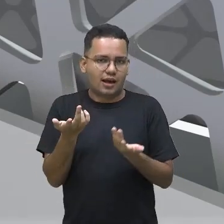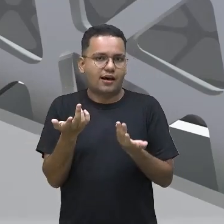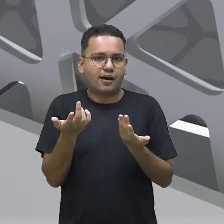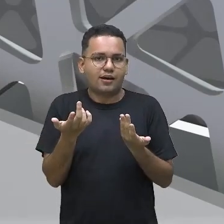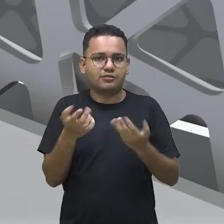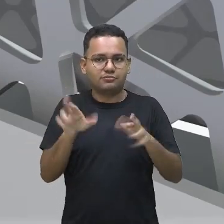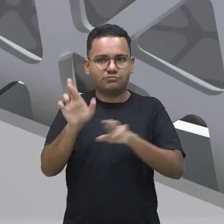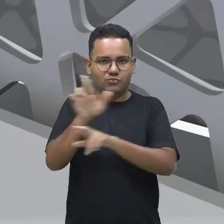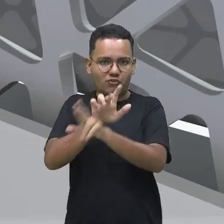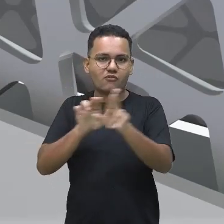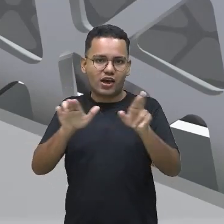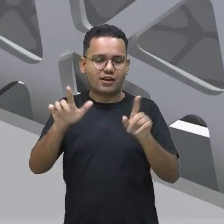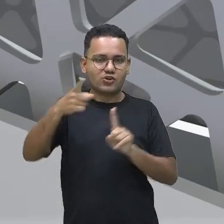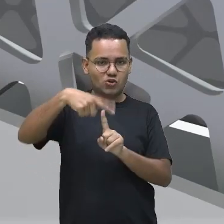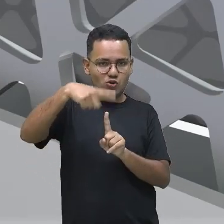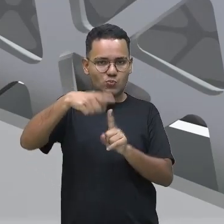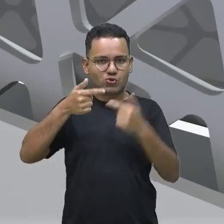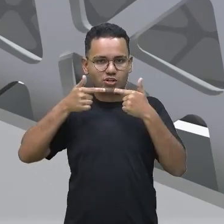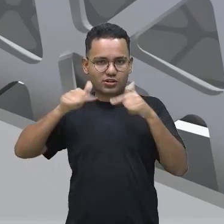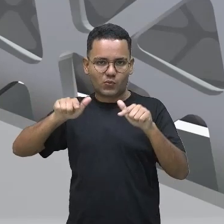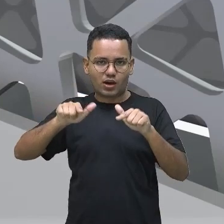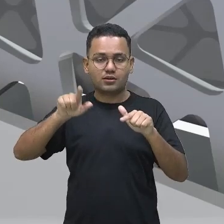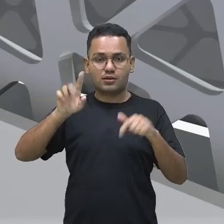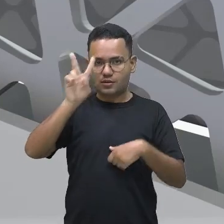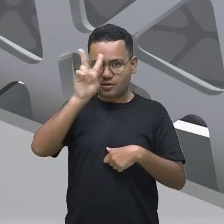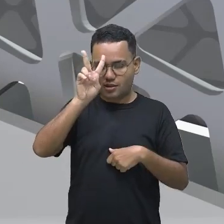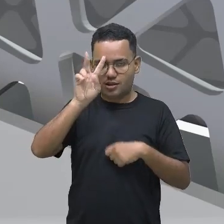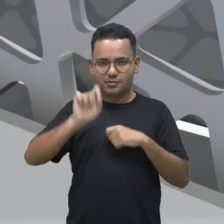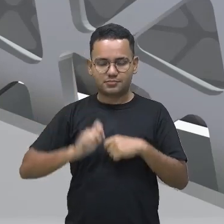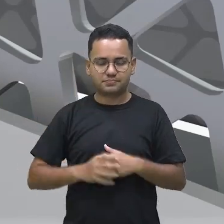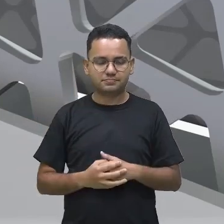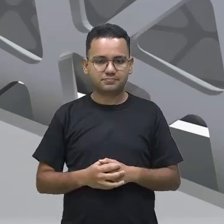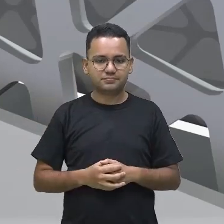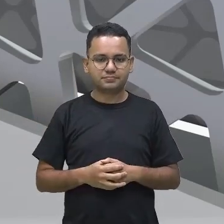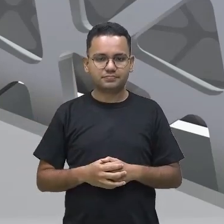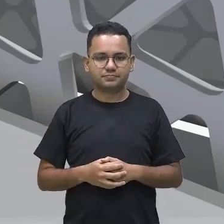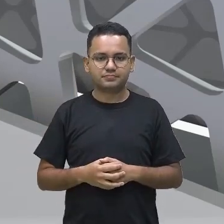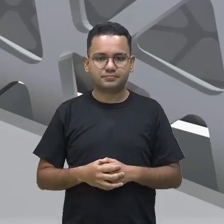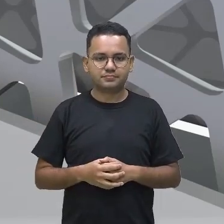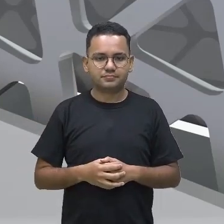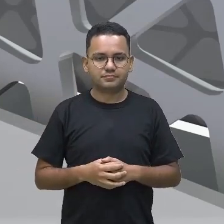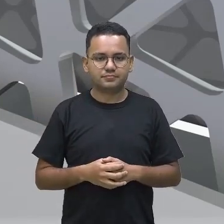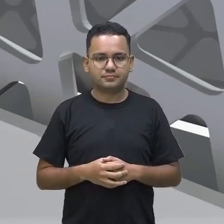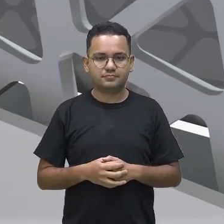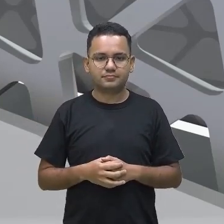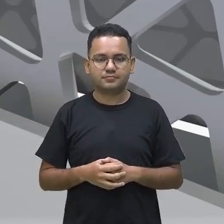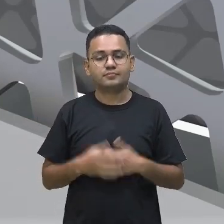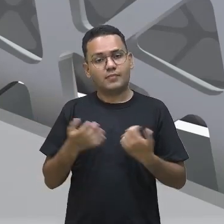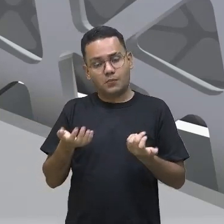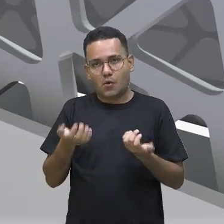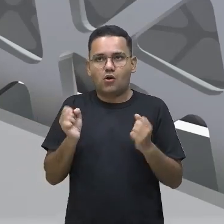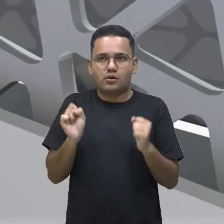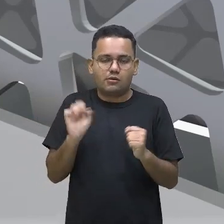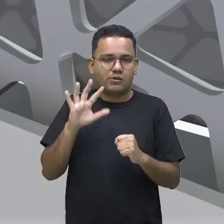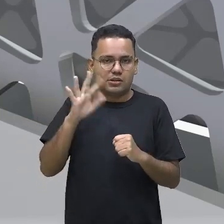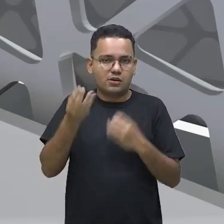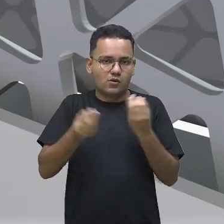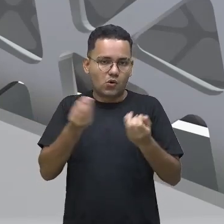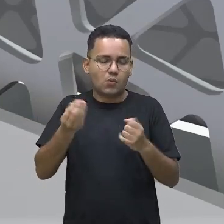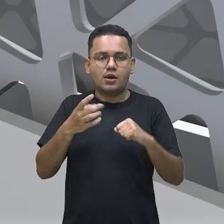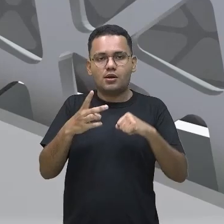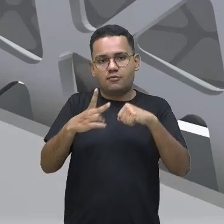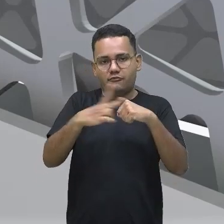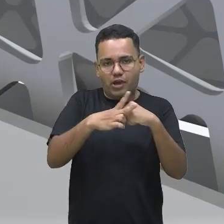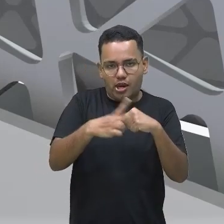diferenciadas, né? Que nós chamamos de linguagens, né? Multimodais ou linguagem verbal, não